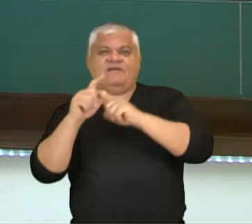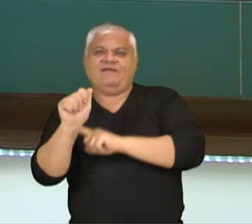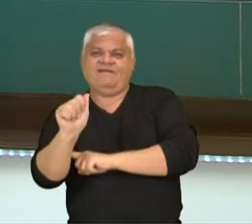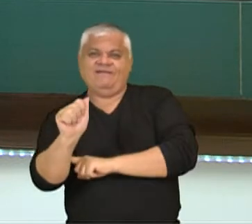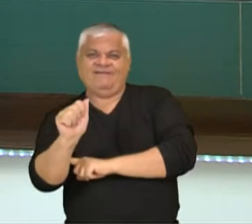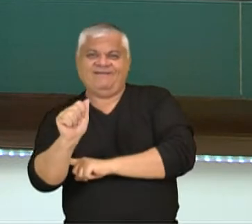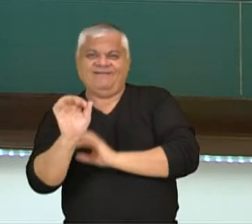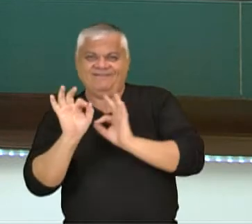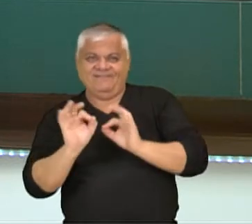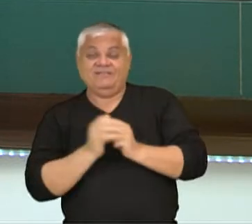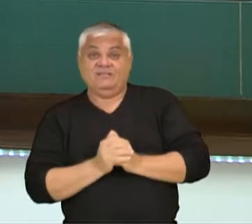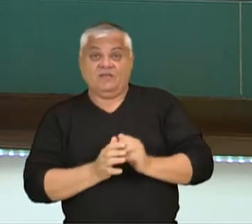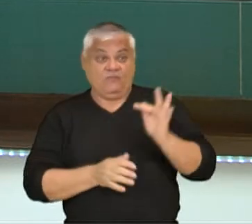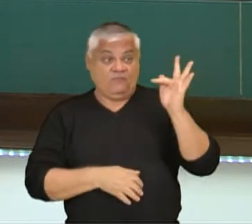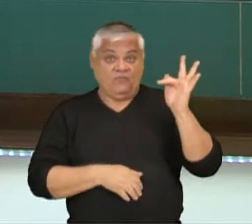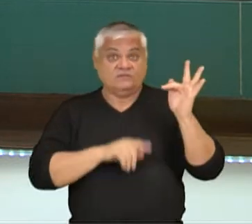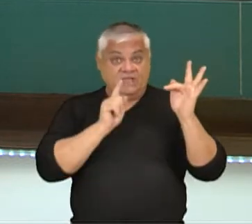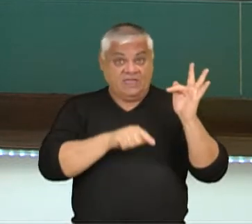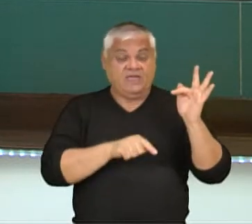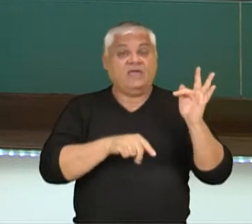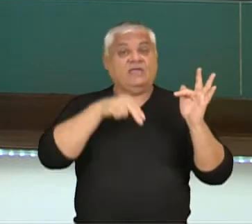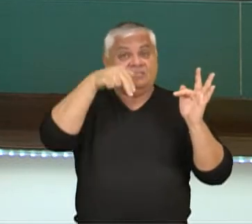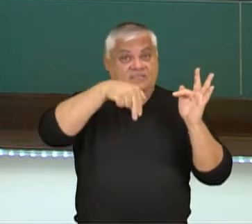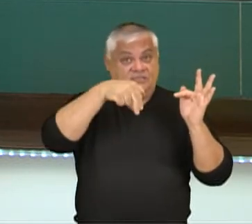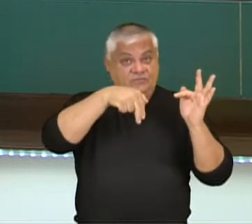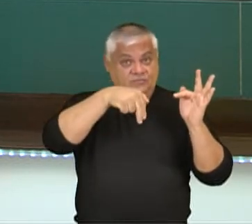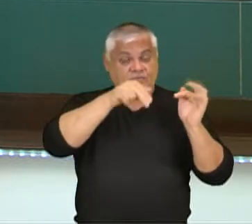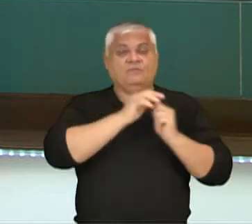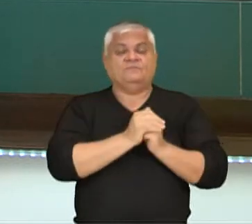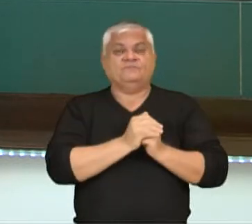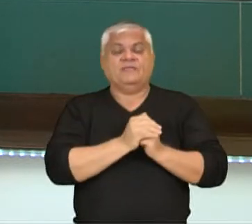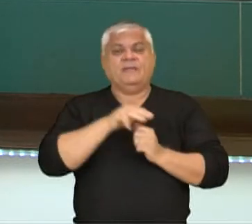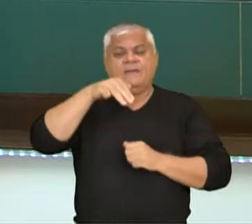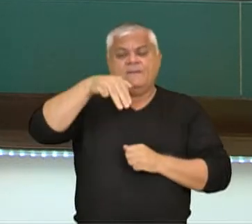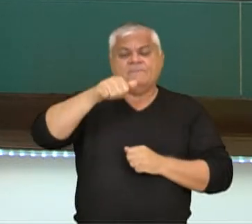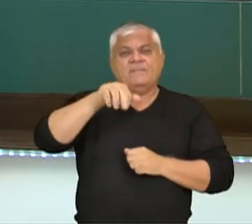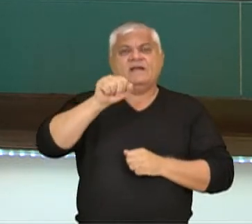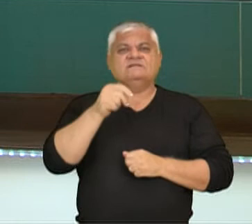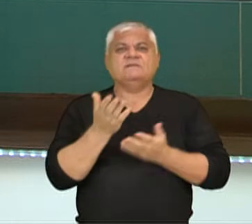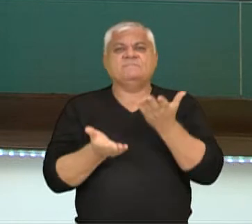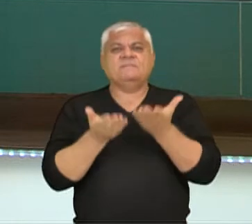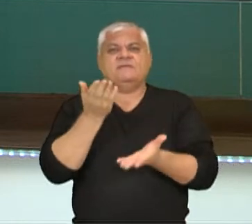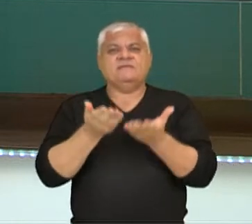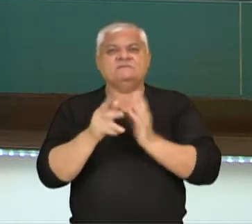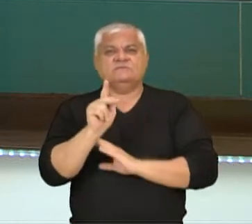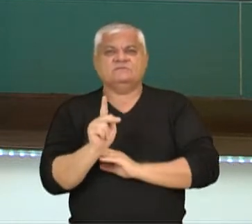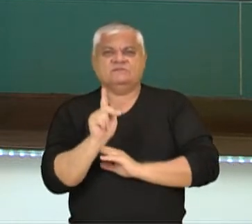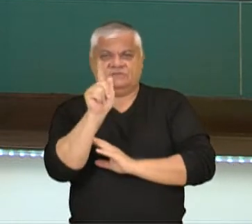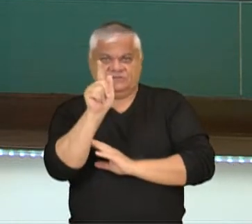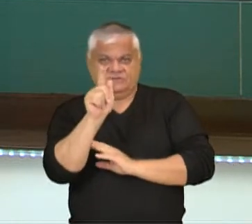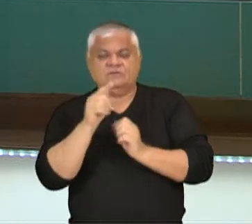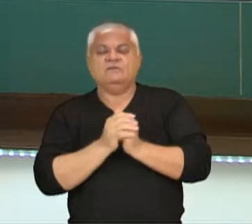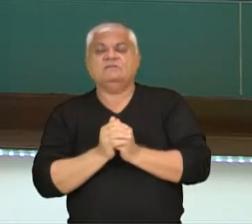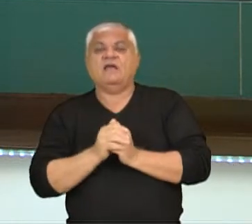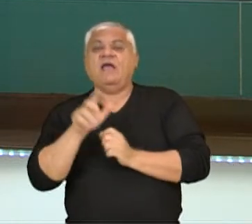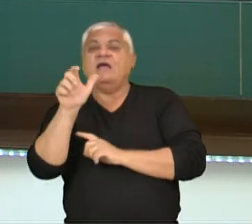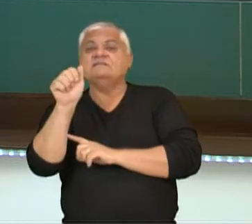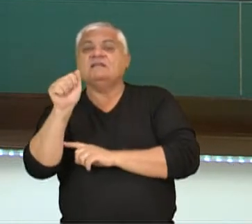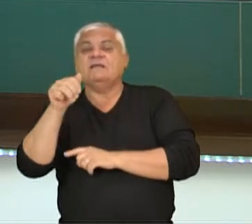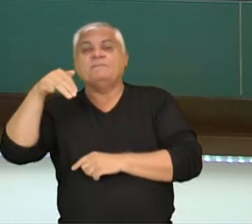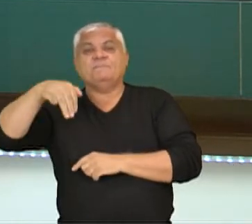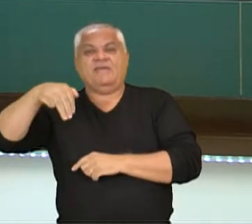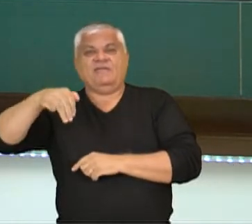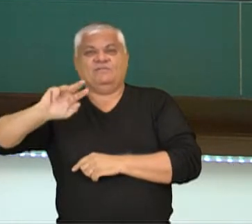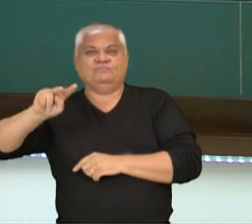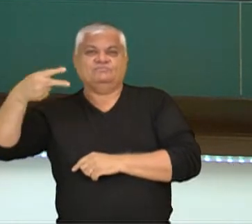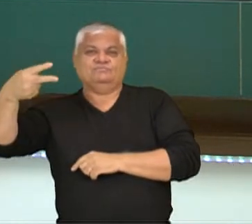força, ela é medida em newton. A massa, ela é medida em quilograma. E a aceleração é medida em metros por segundo ao